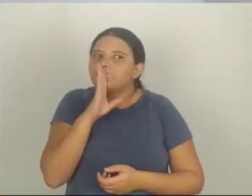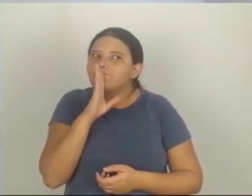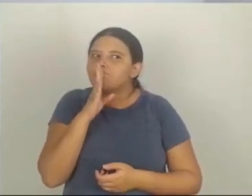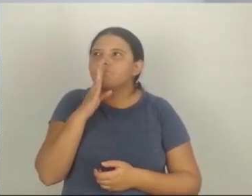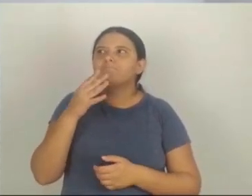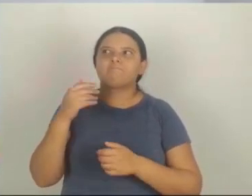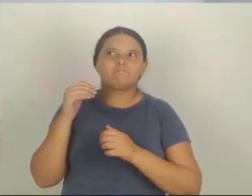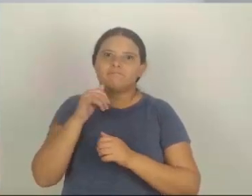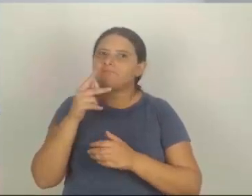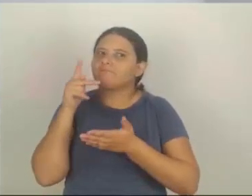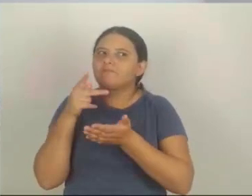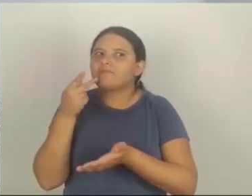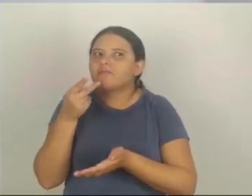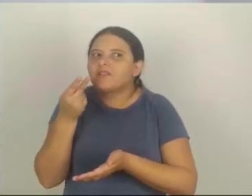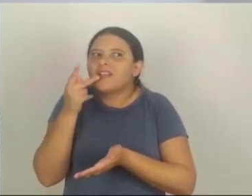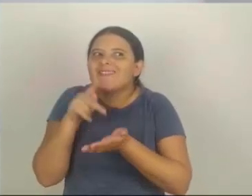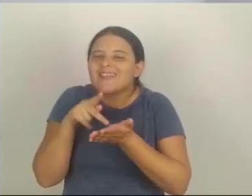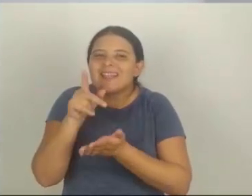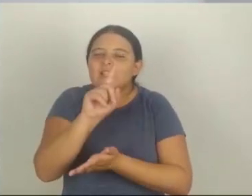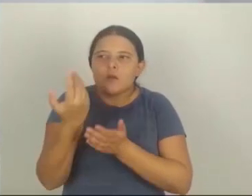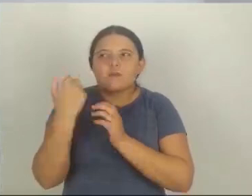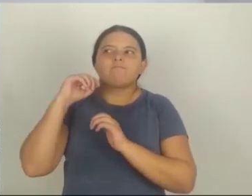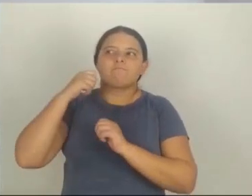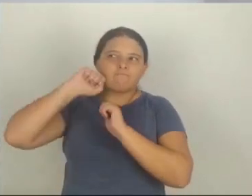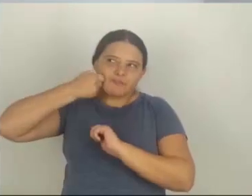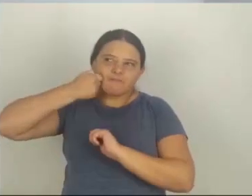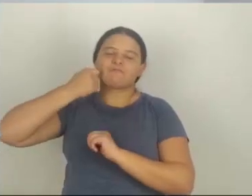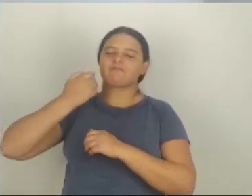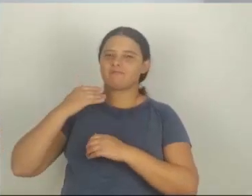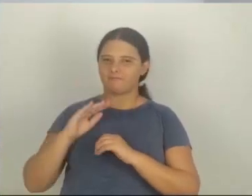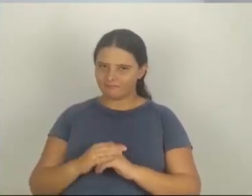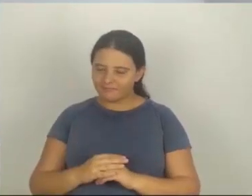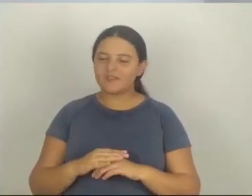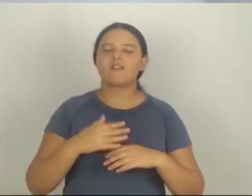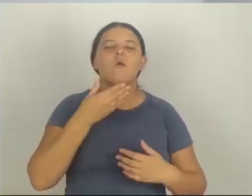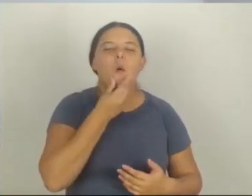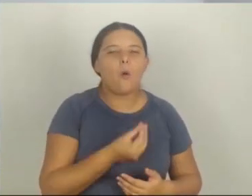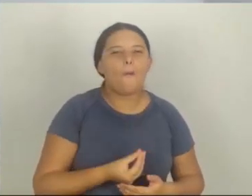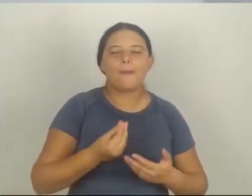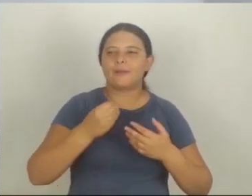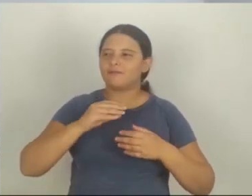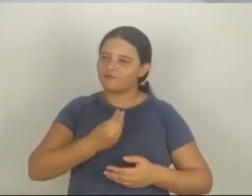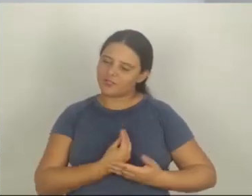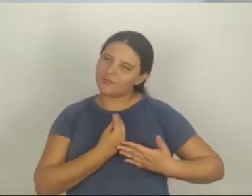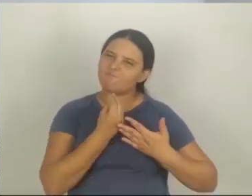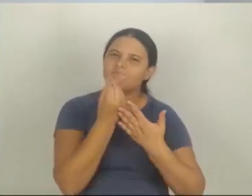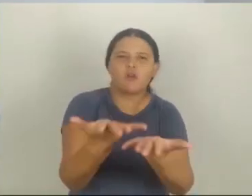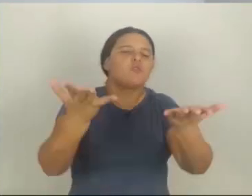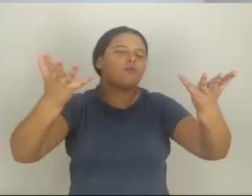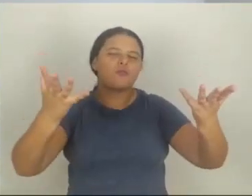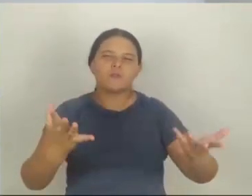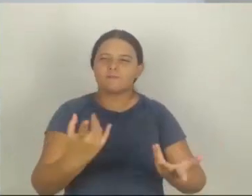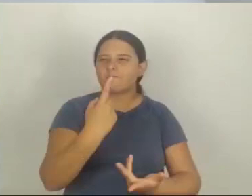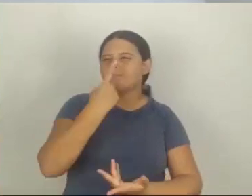solta a verdade, ele guarda muitas coisas para ele. Por isso, muitos homens têm dificuldade de se entregar, sabe? De